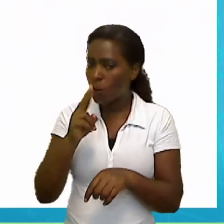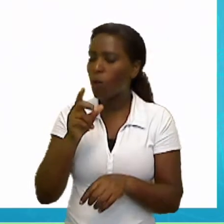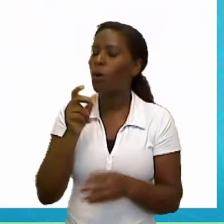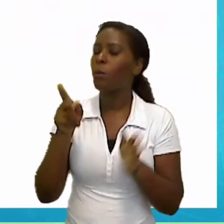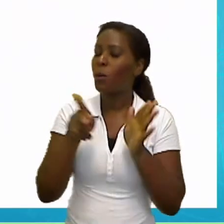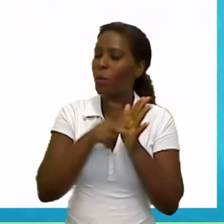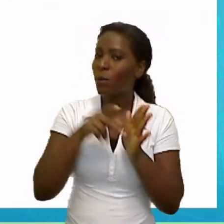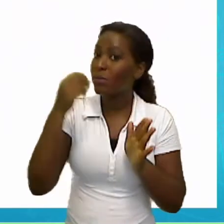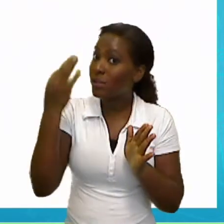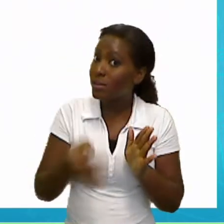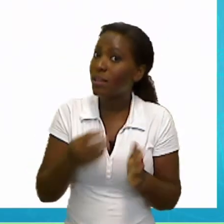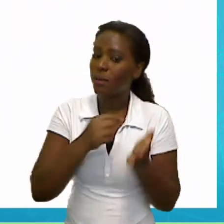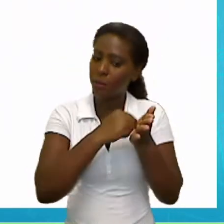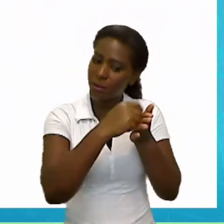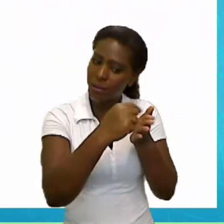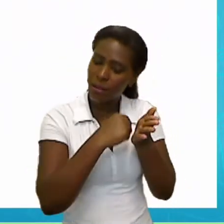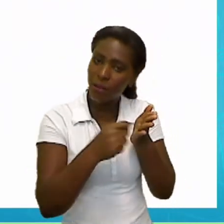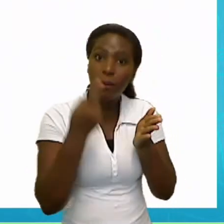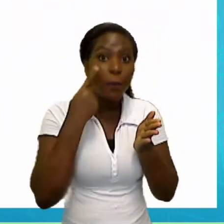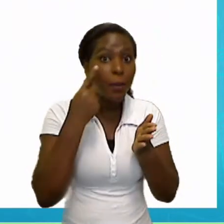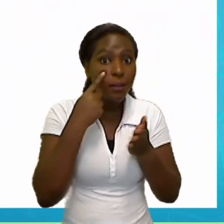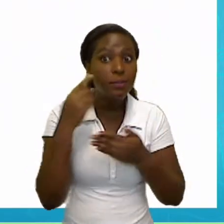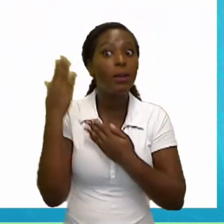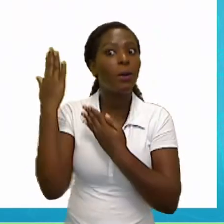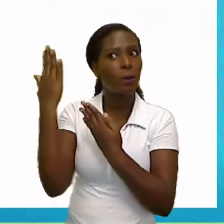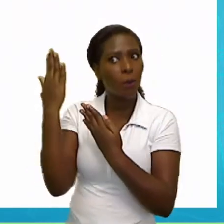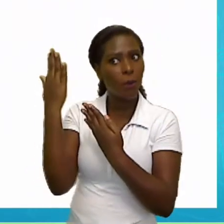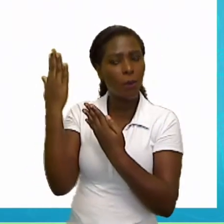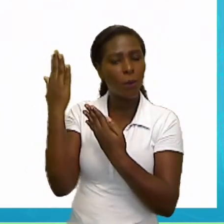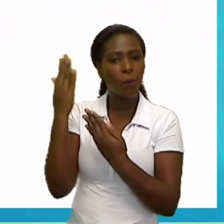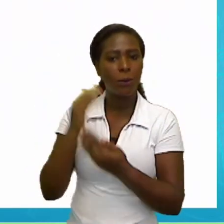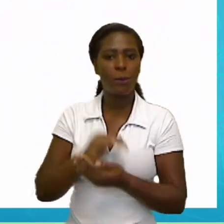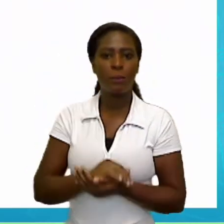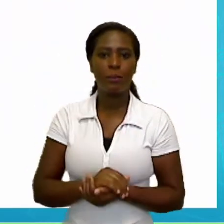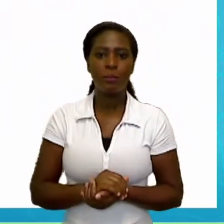Vamos escrever isso aí. Pencil sharp, né? Pay attention.